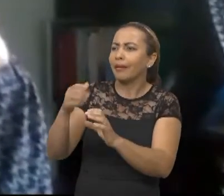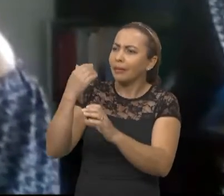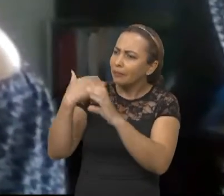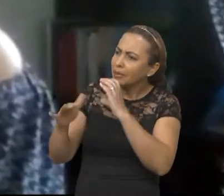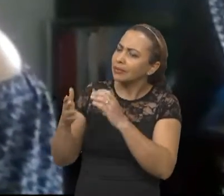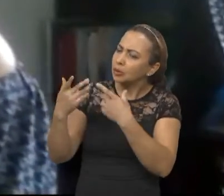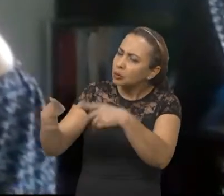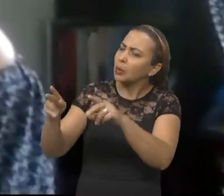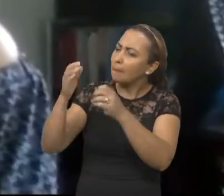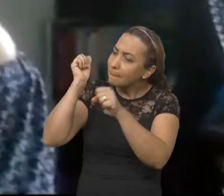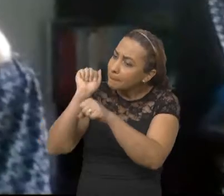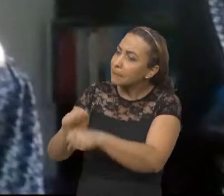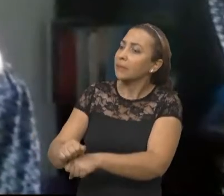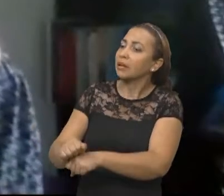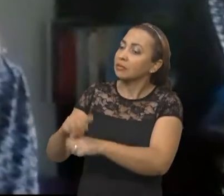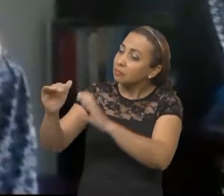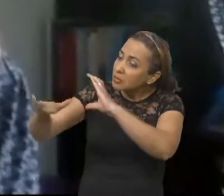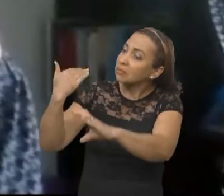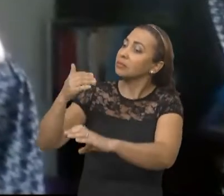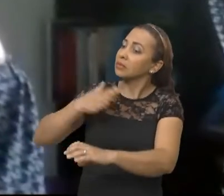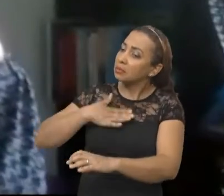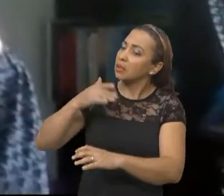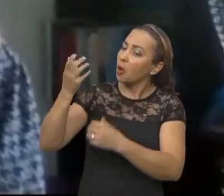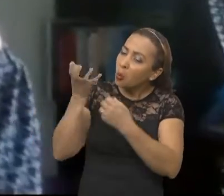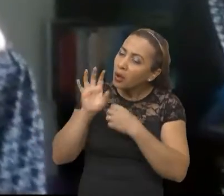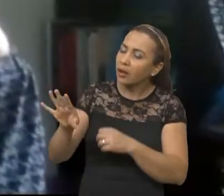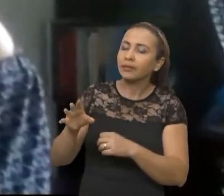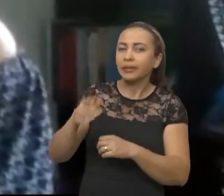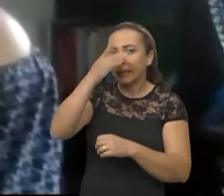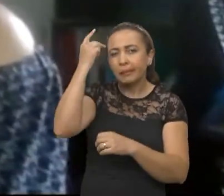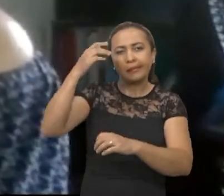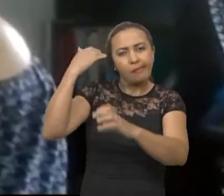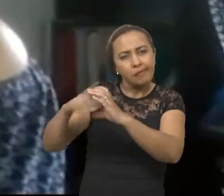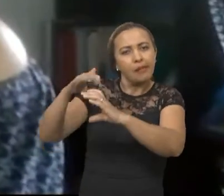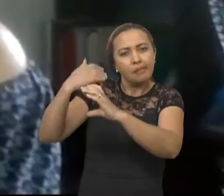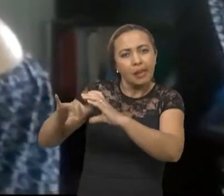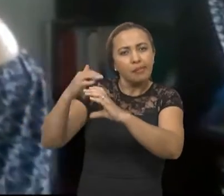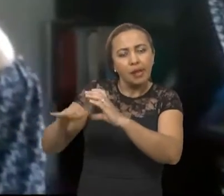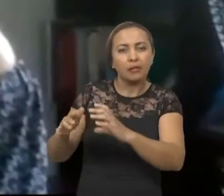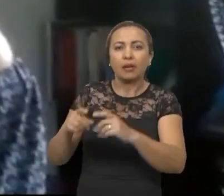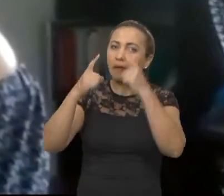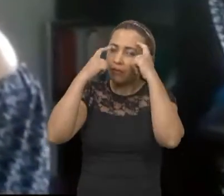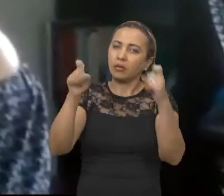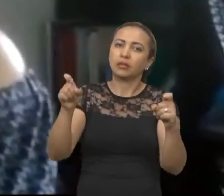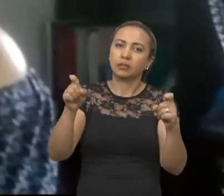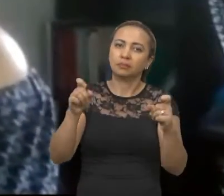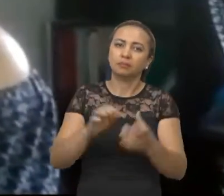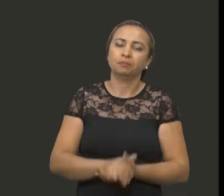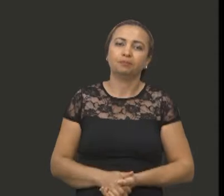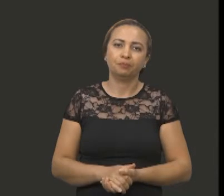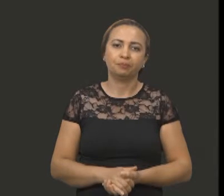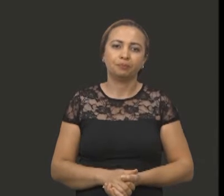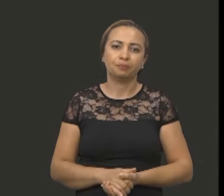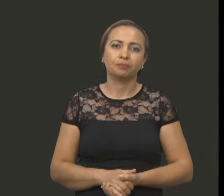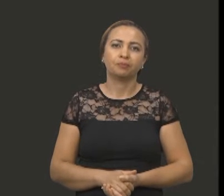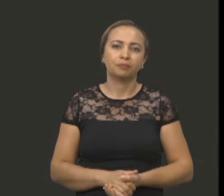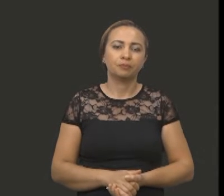não quero receber mensagens suas, para diminuindo a mensagem. E a pessoa insiste, isso é uma violência.